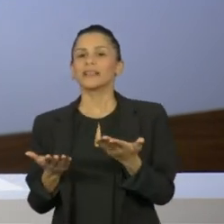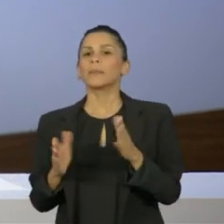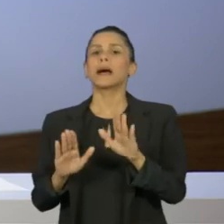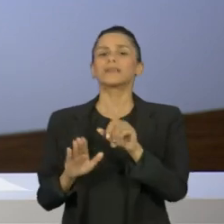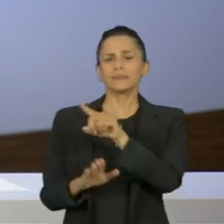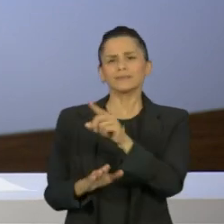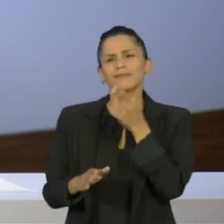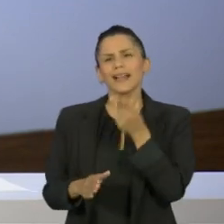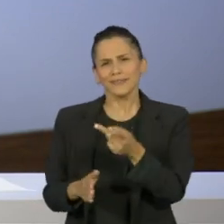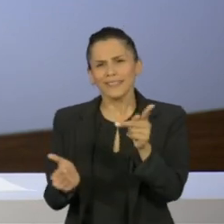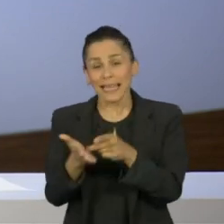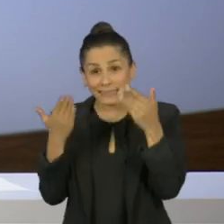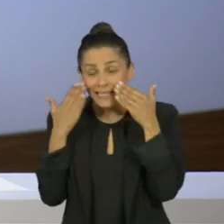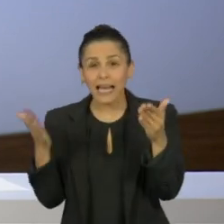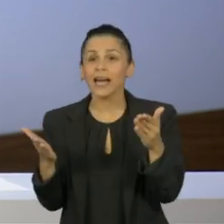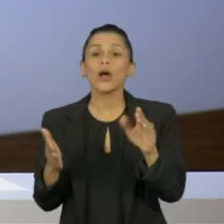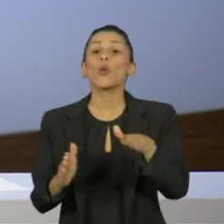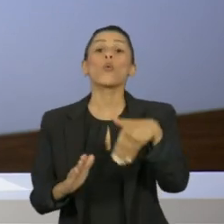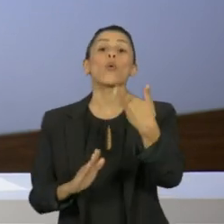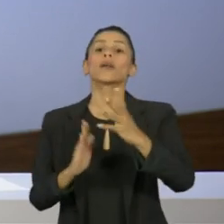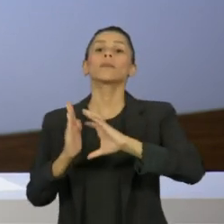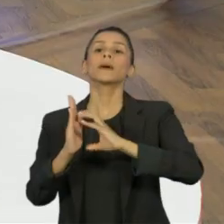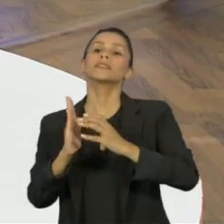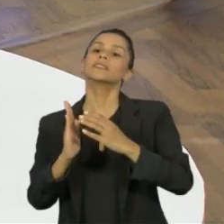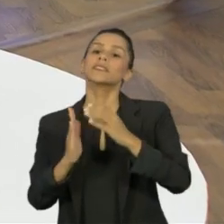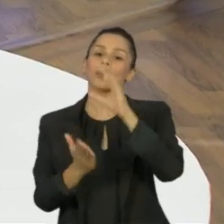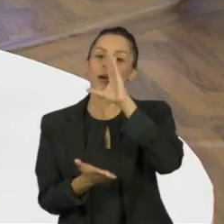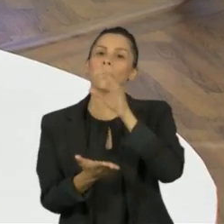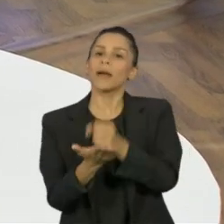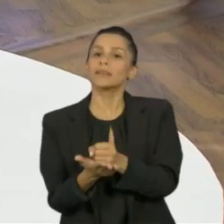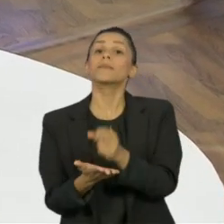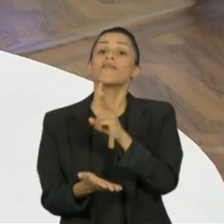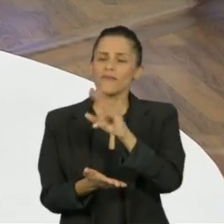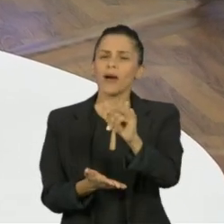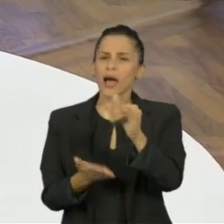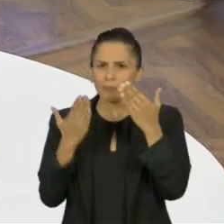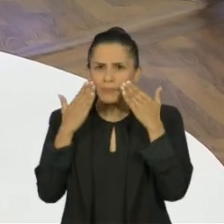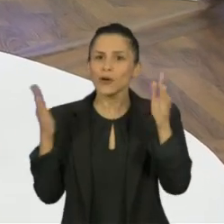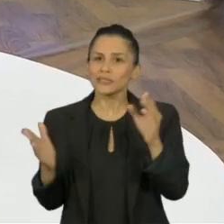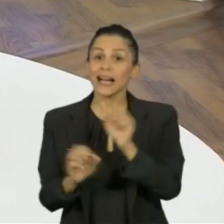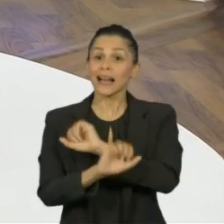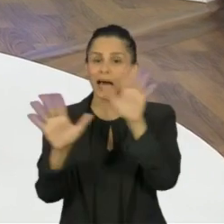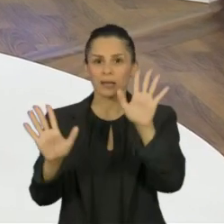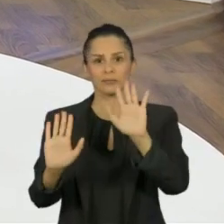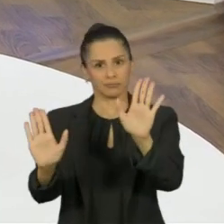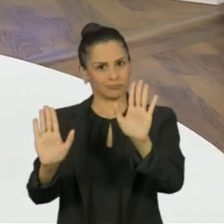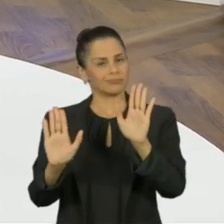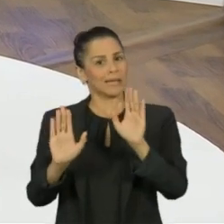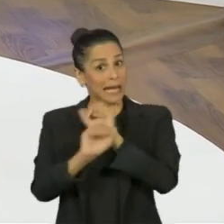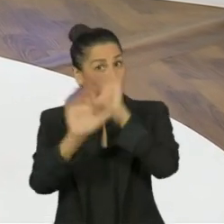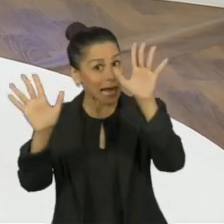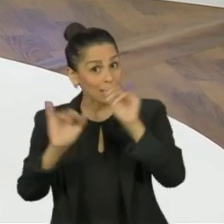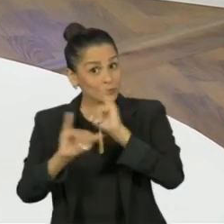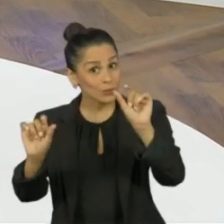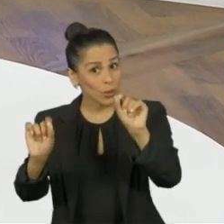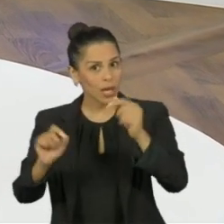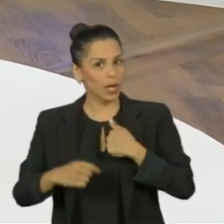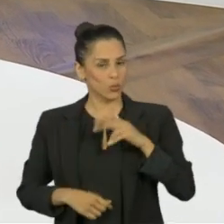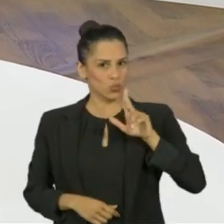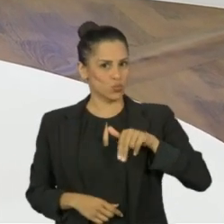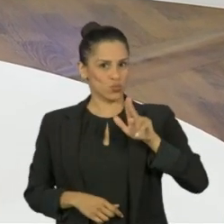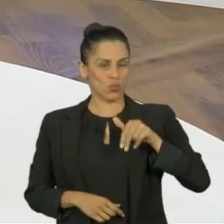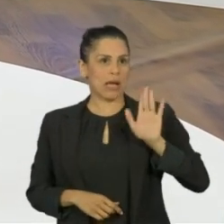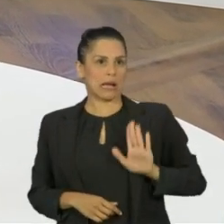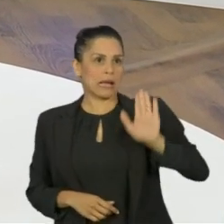muro? Quando o PSDB vai fazer isso? Só para deixar claro, eu nunca manifestei aspiração para ser presidente da República aqui, o que até uma